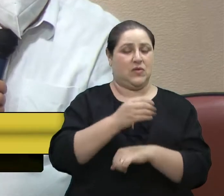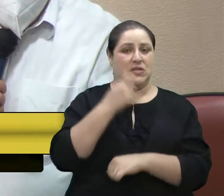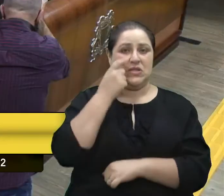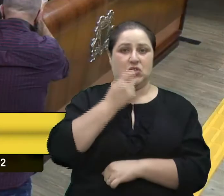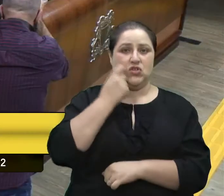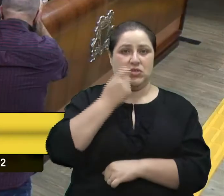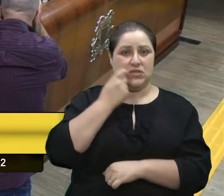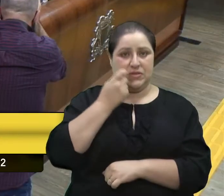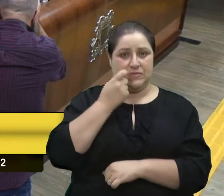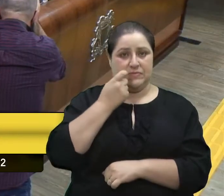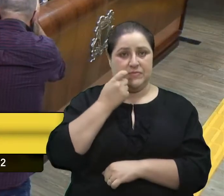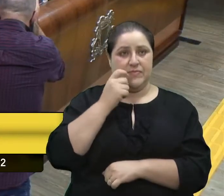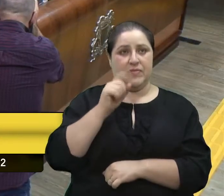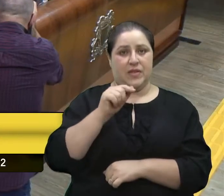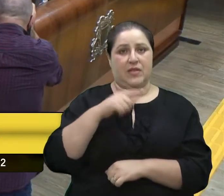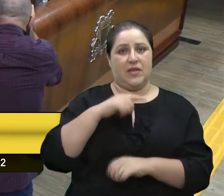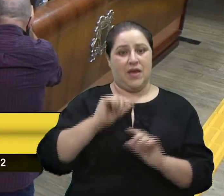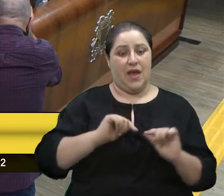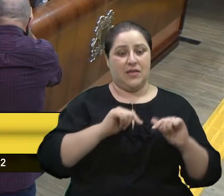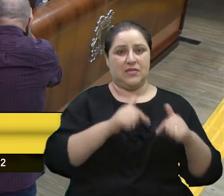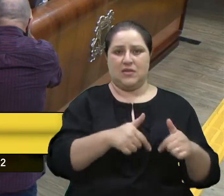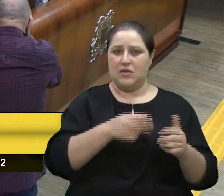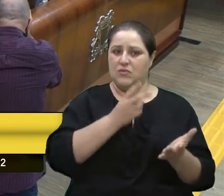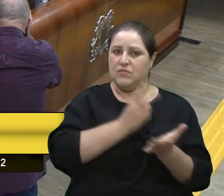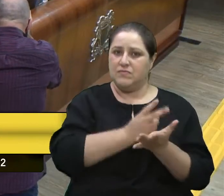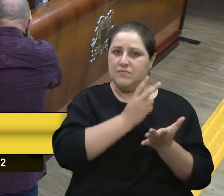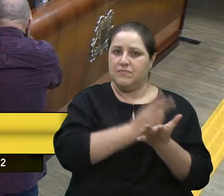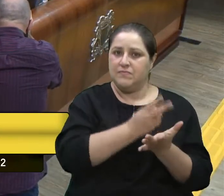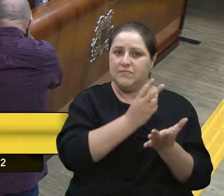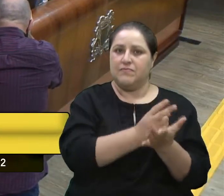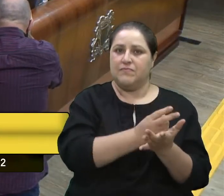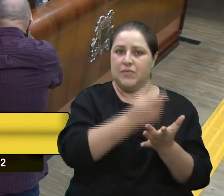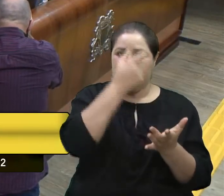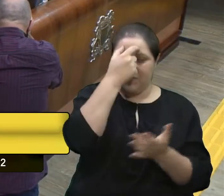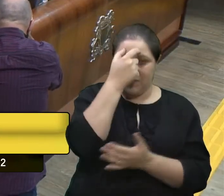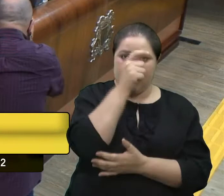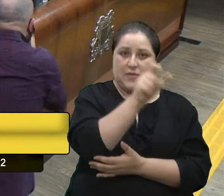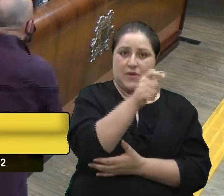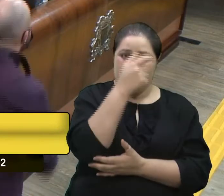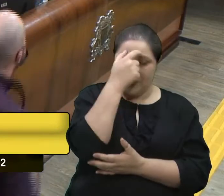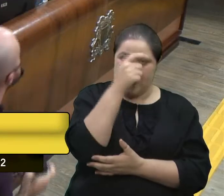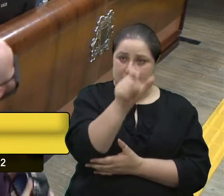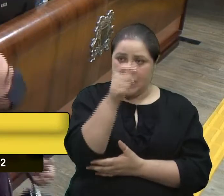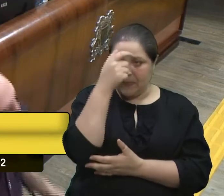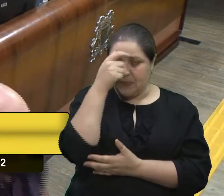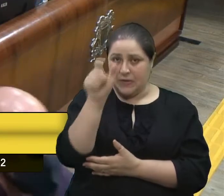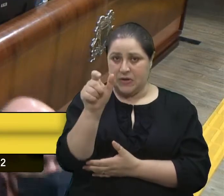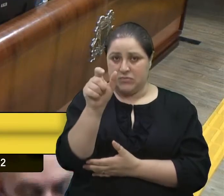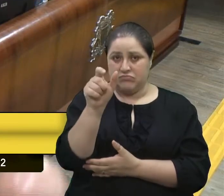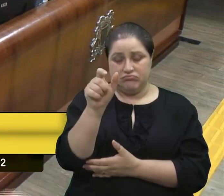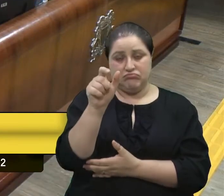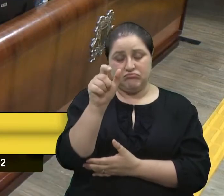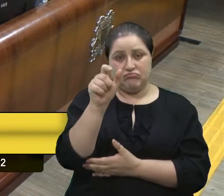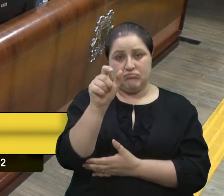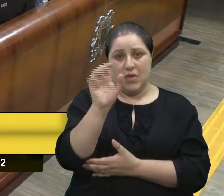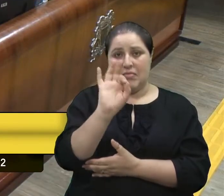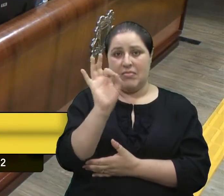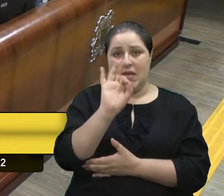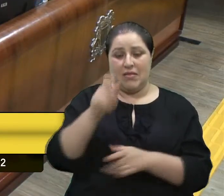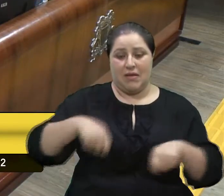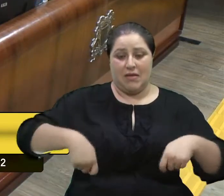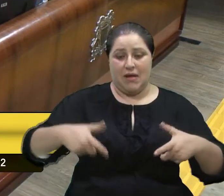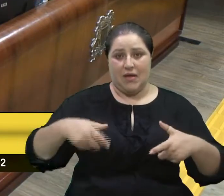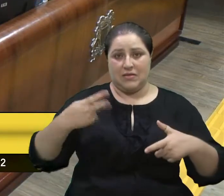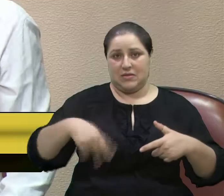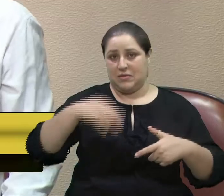ações permanentes de conscientizações. Não atribui custo nenhum ao município, na época,